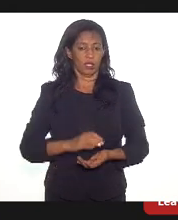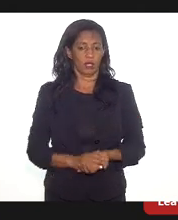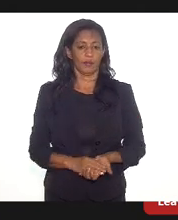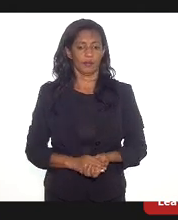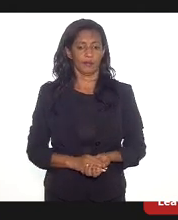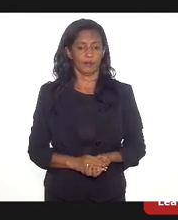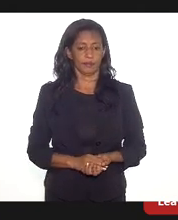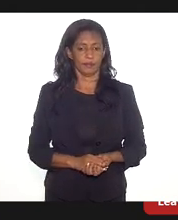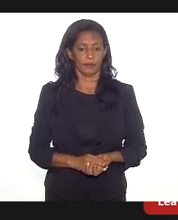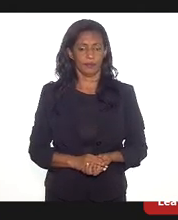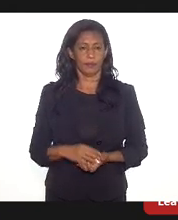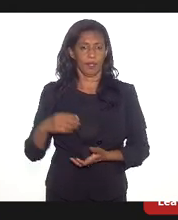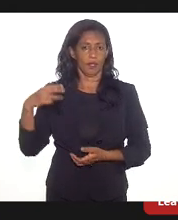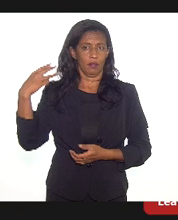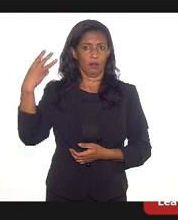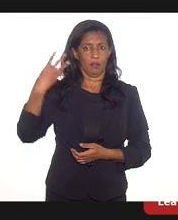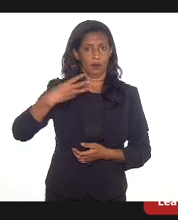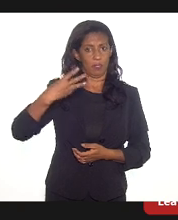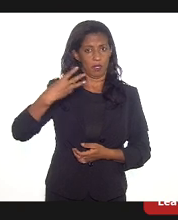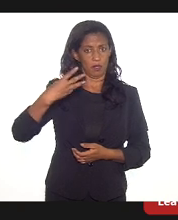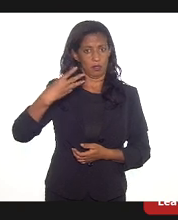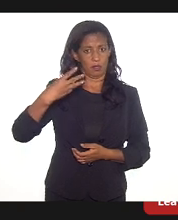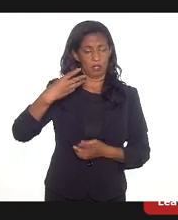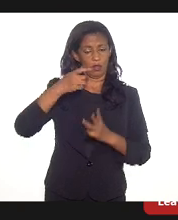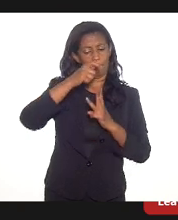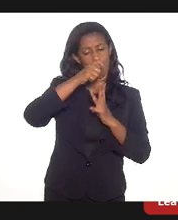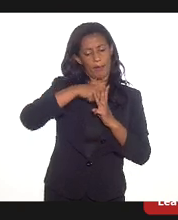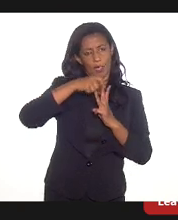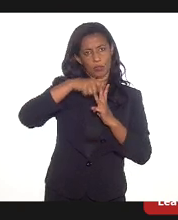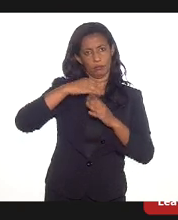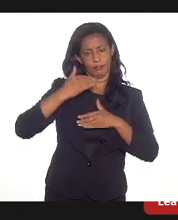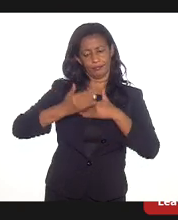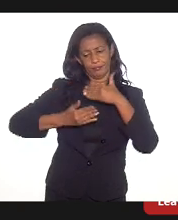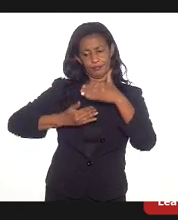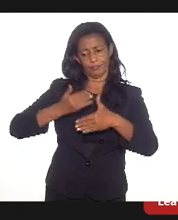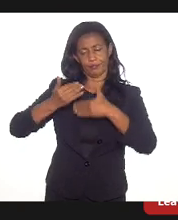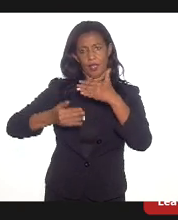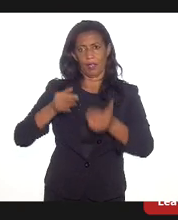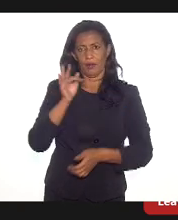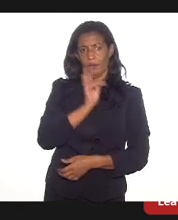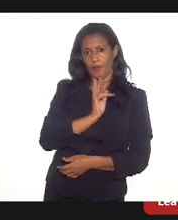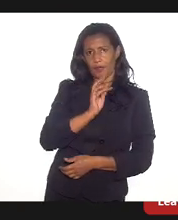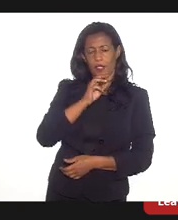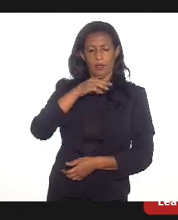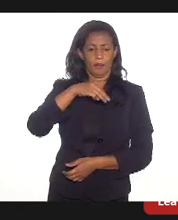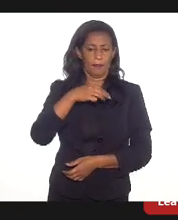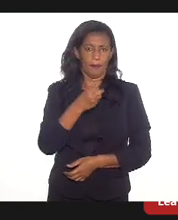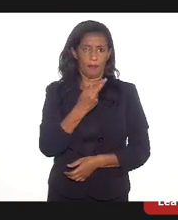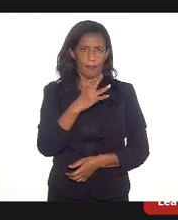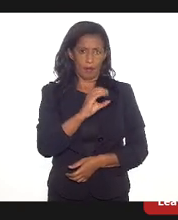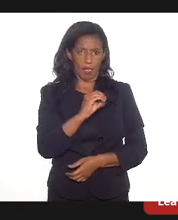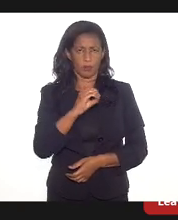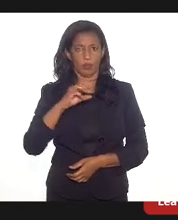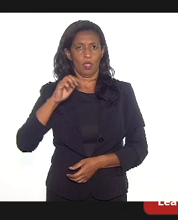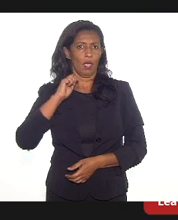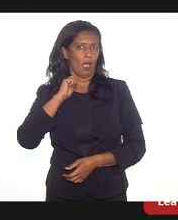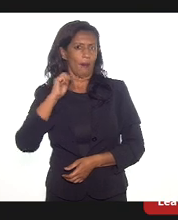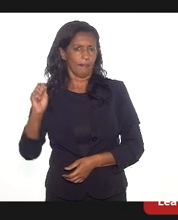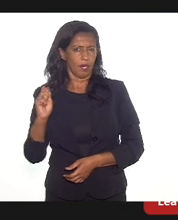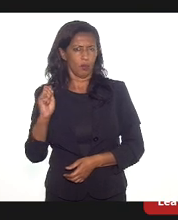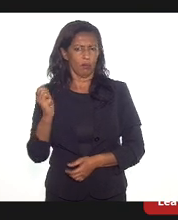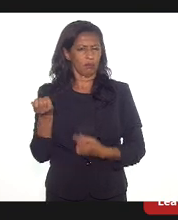ele, pelo terceiro mês consecutivo de fevereiro, março e abril, ele